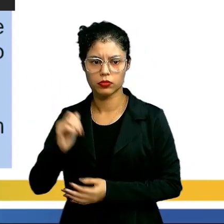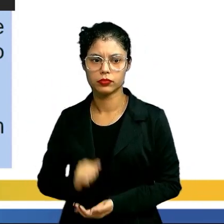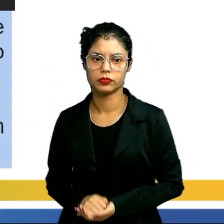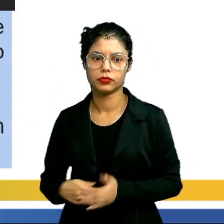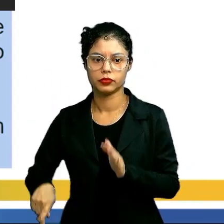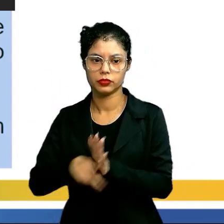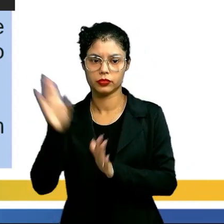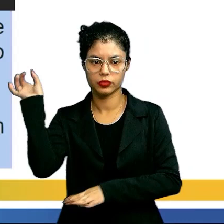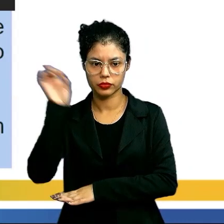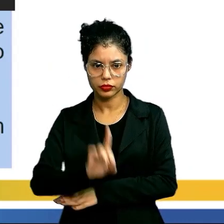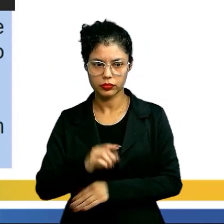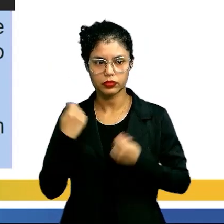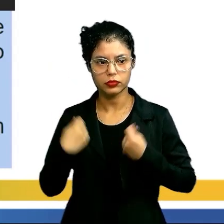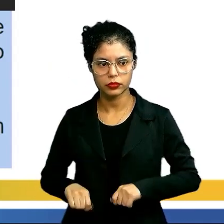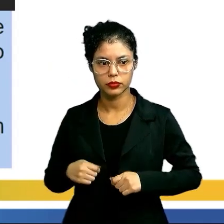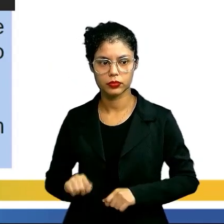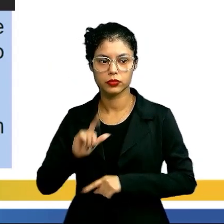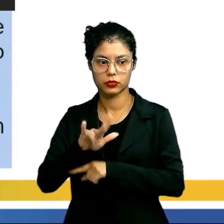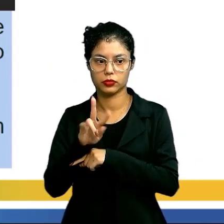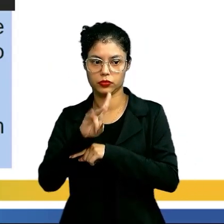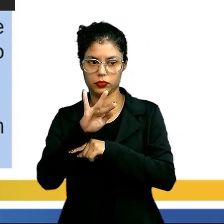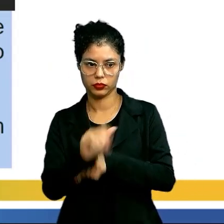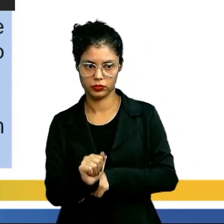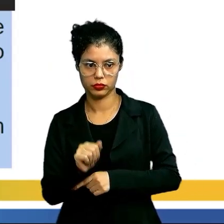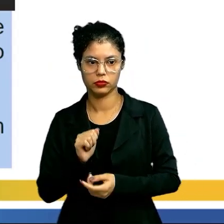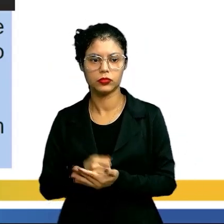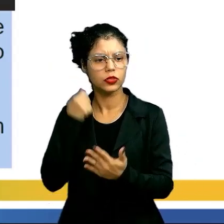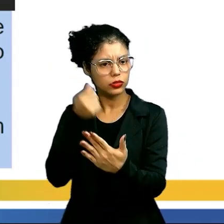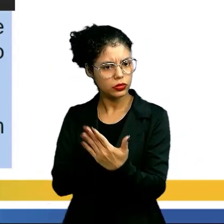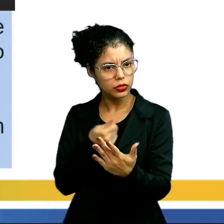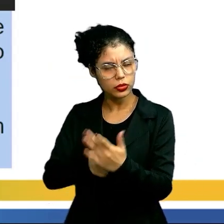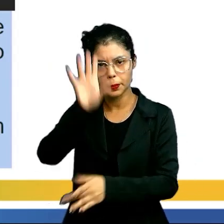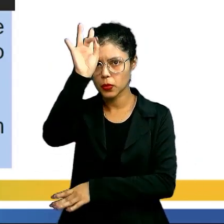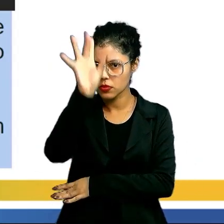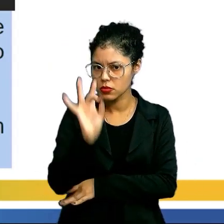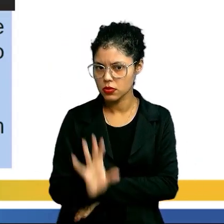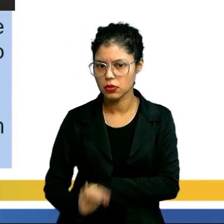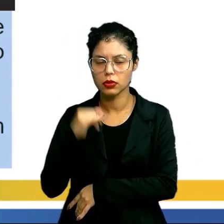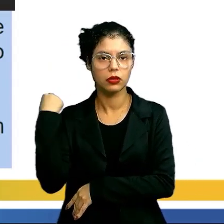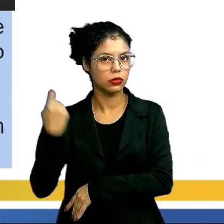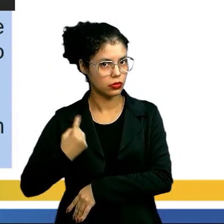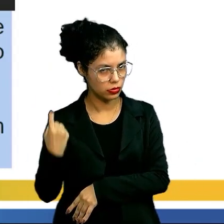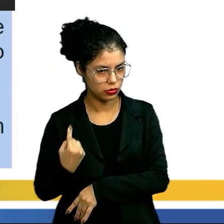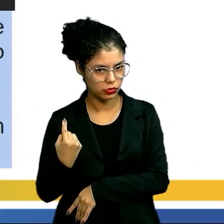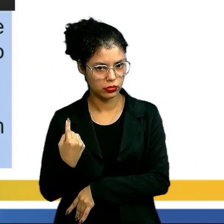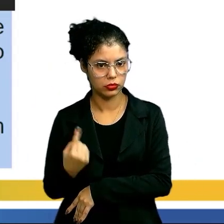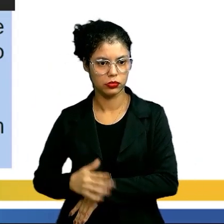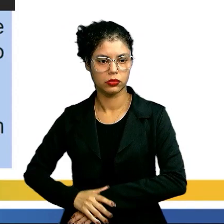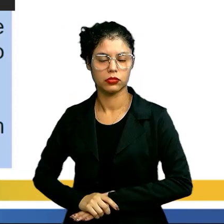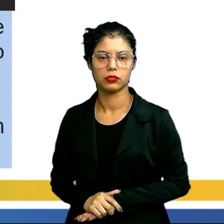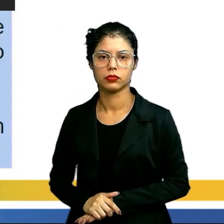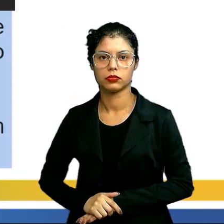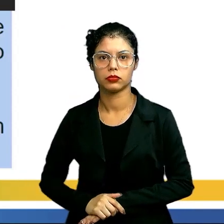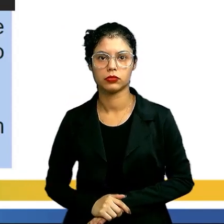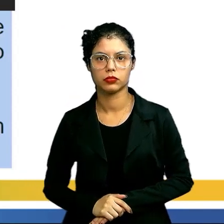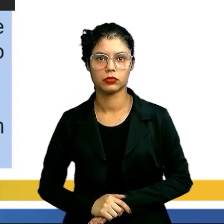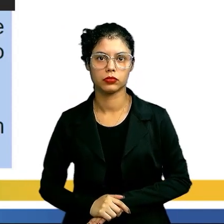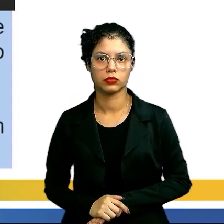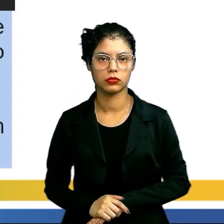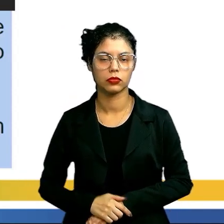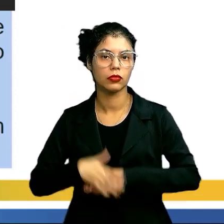o estado de direito deve ser um leviatã que se impõe a cada indivíduo.